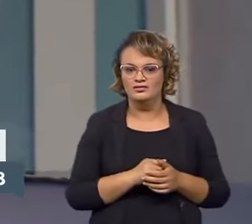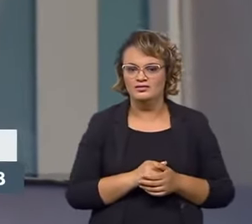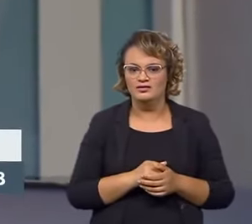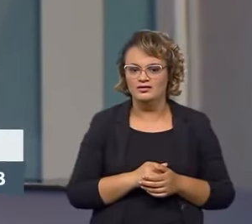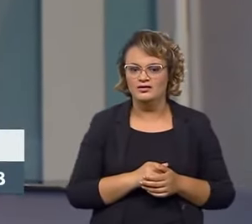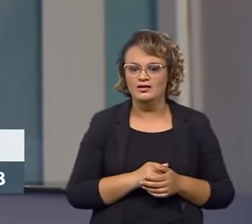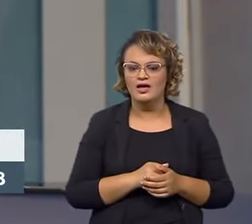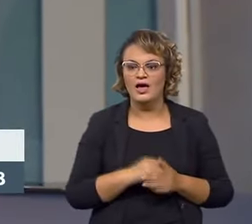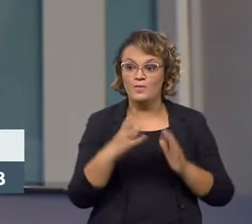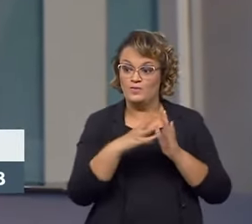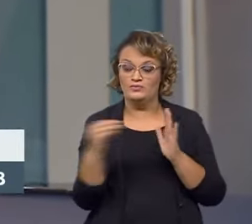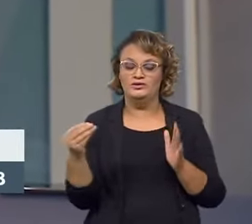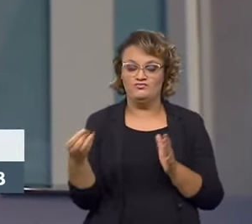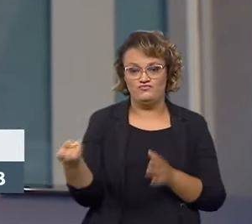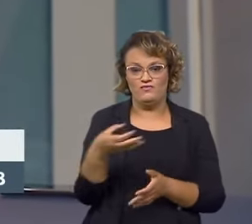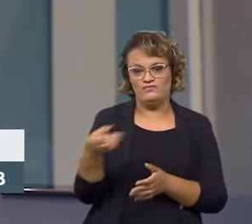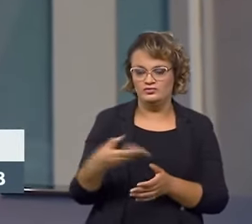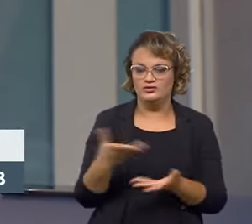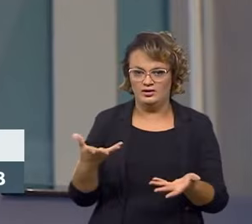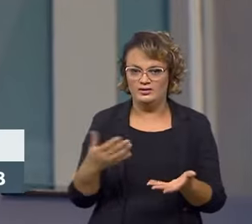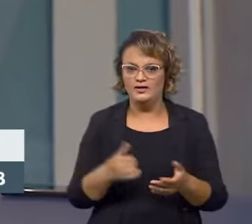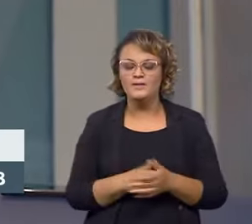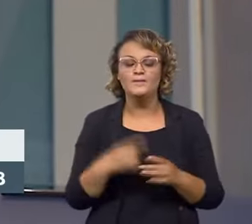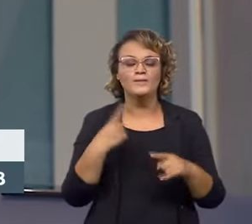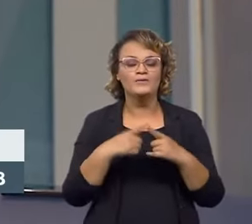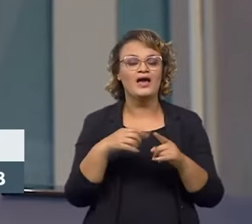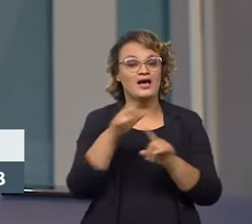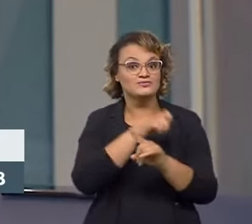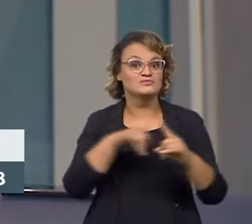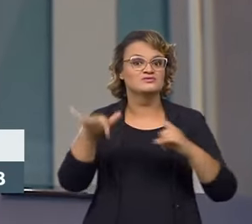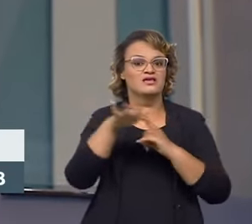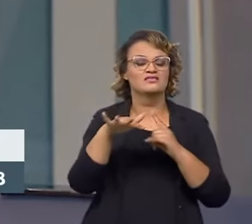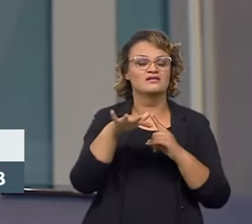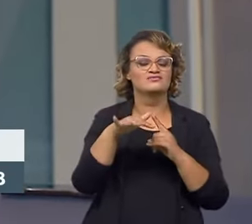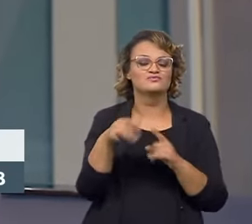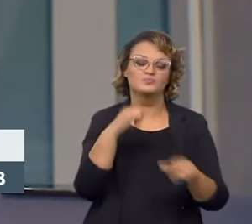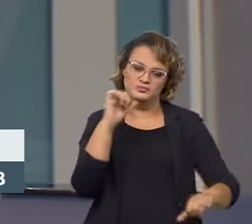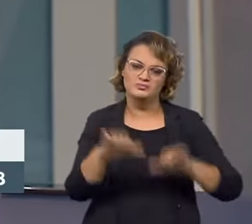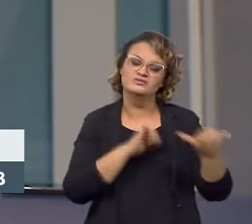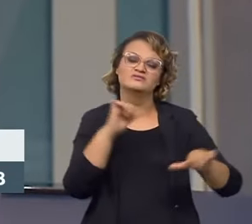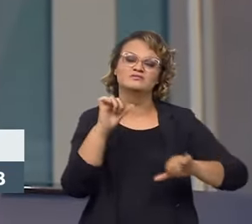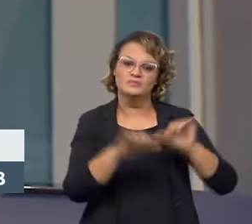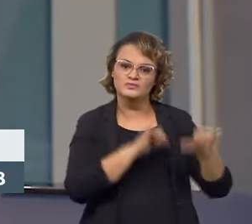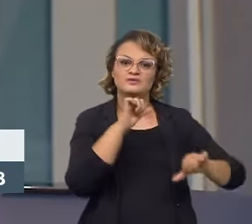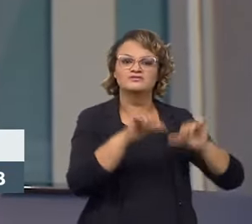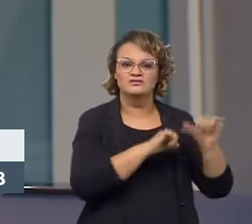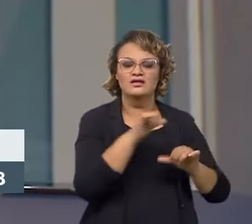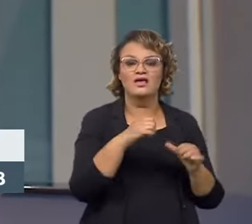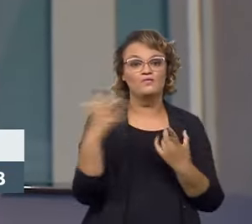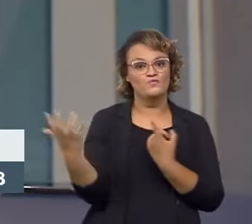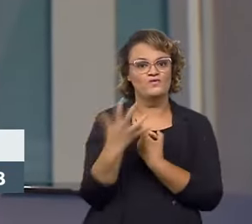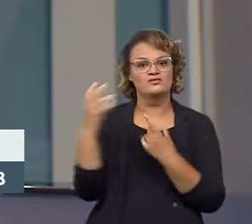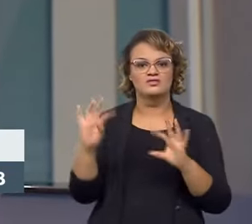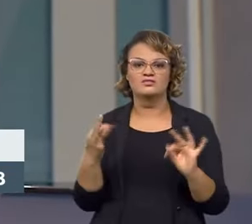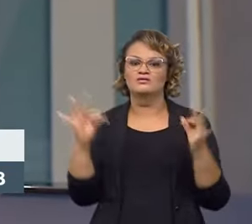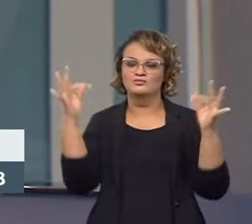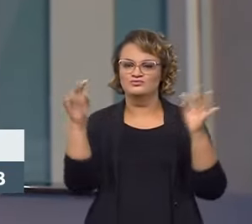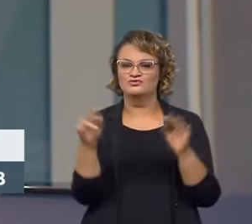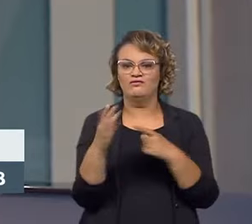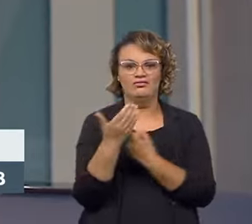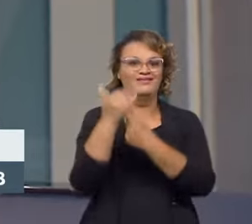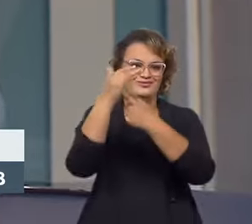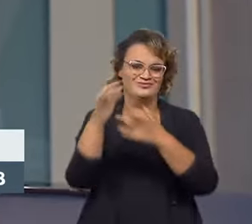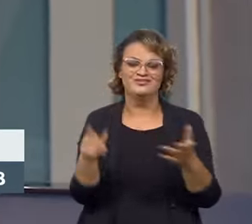bem novo e moderno nesse momento? Porque a sociedade mudou. Ela mudou com a influência da tecnologia da informação,